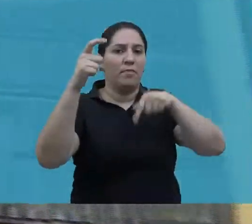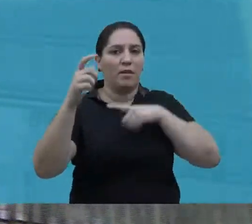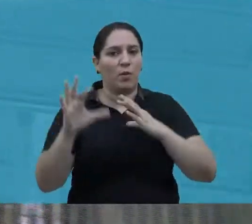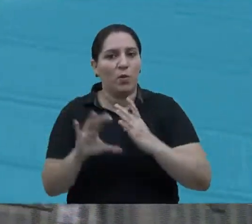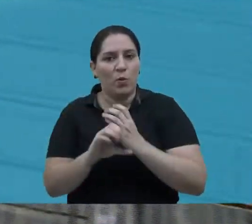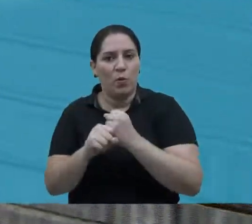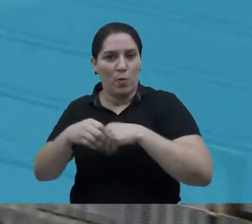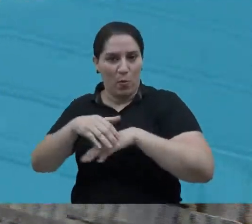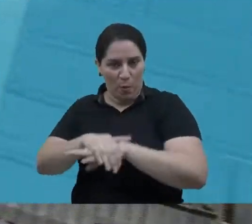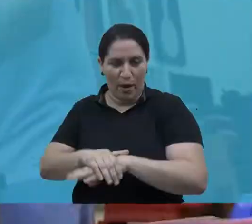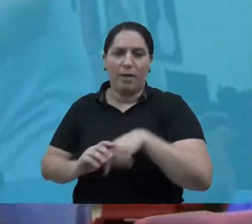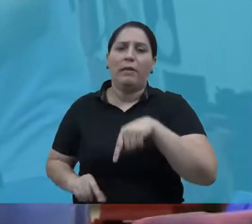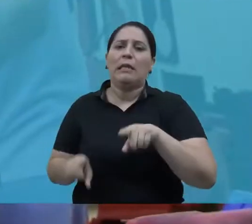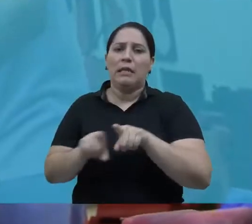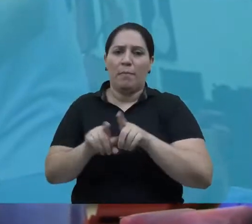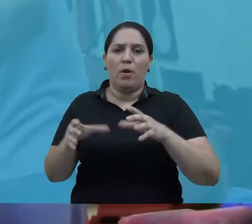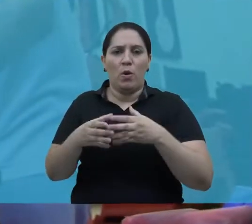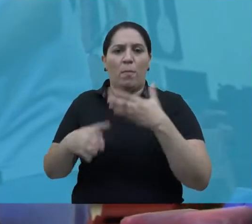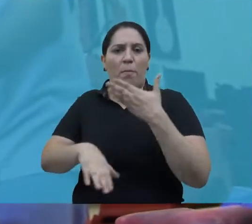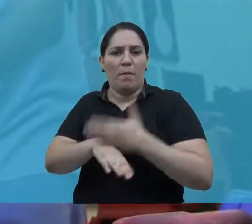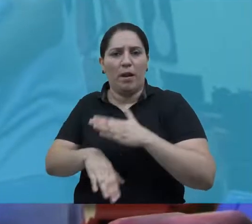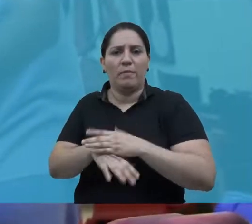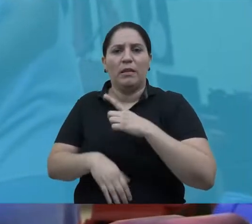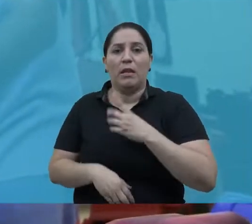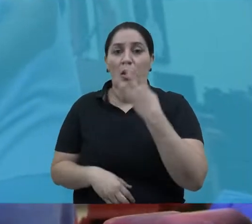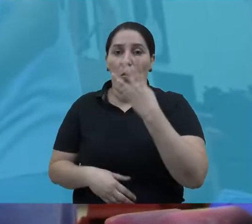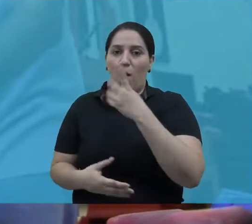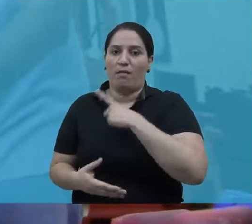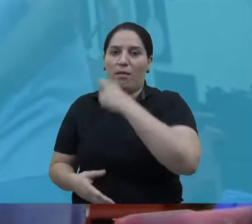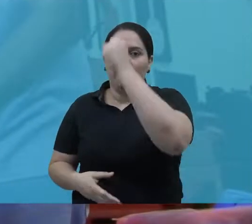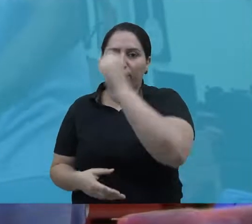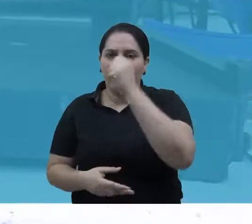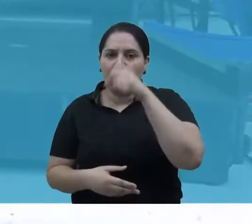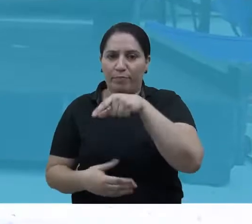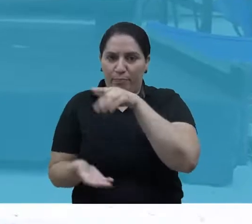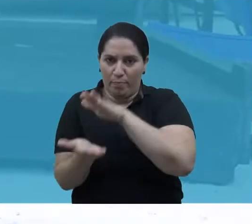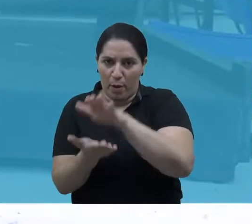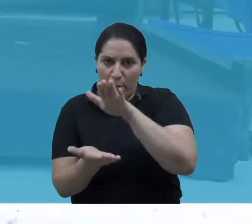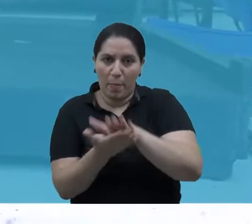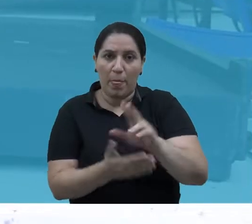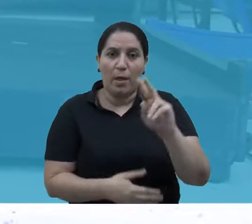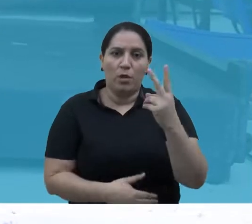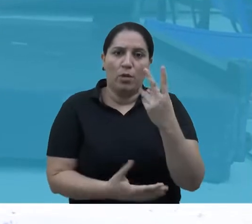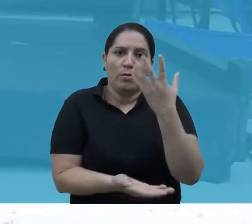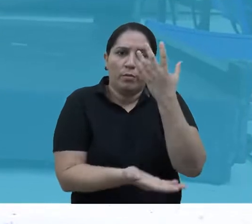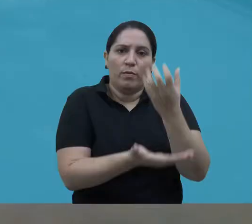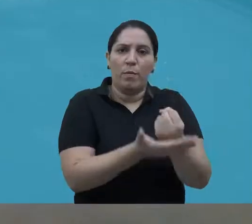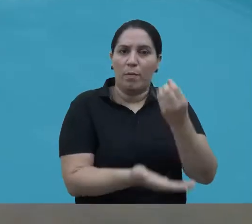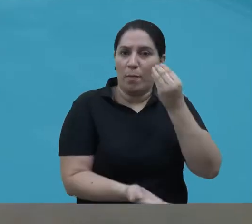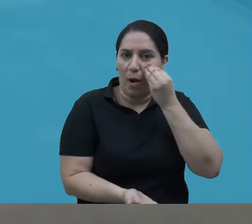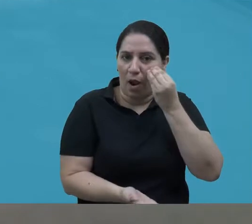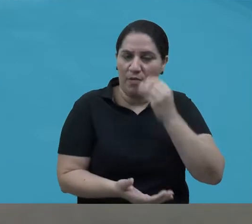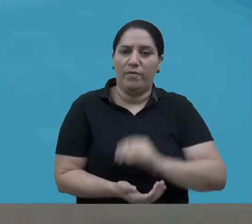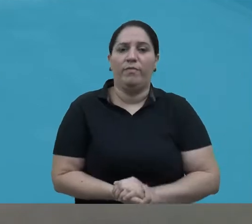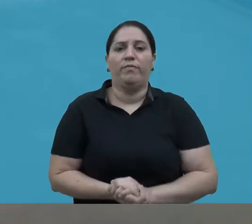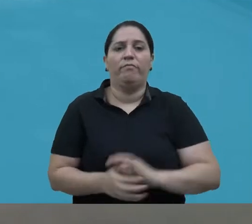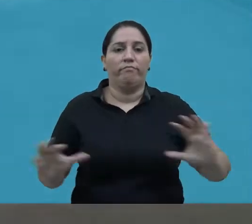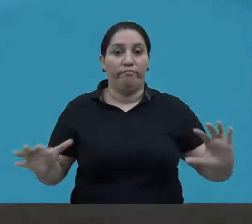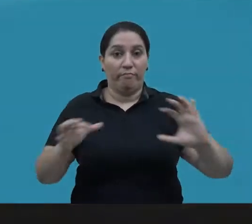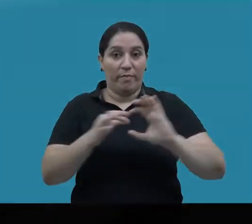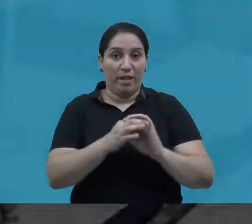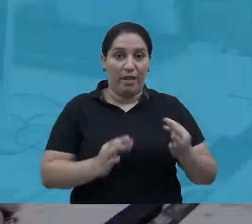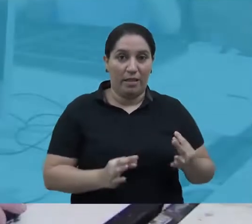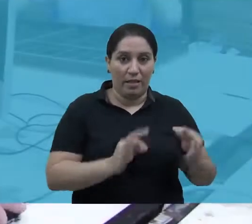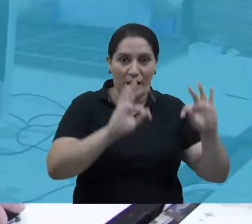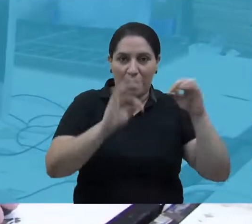universidades brasileiras. Além disso, o laboratório também conta com quatro impressoras de produção e duas impressoras de